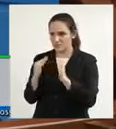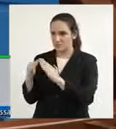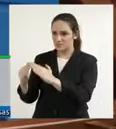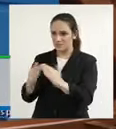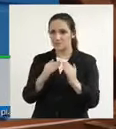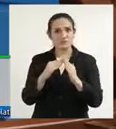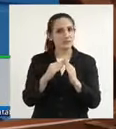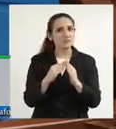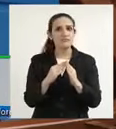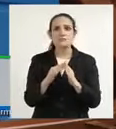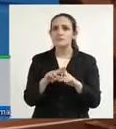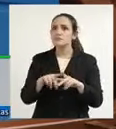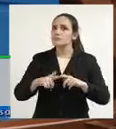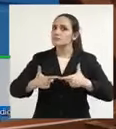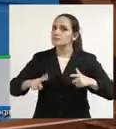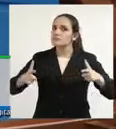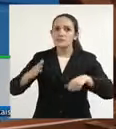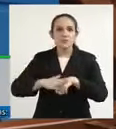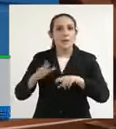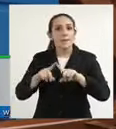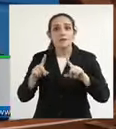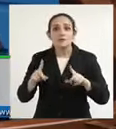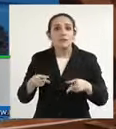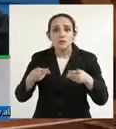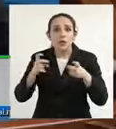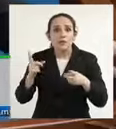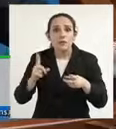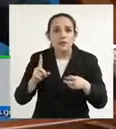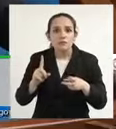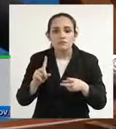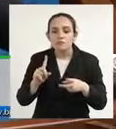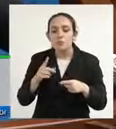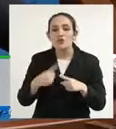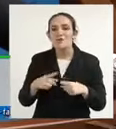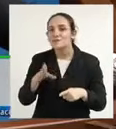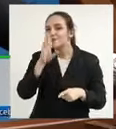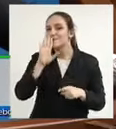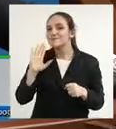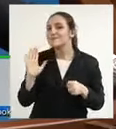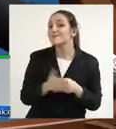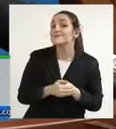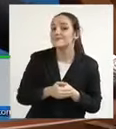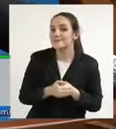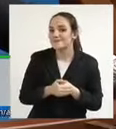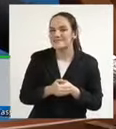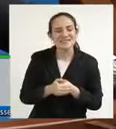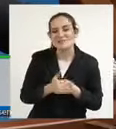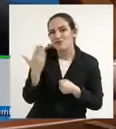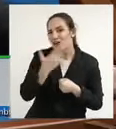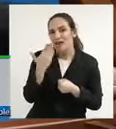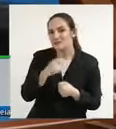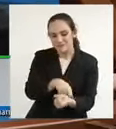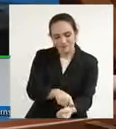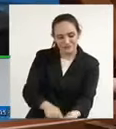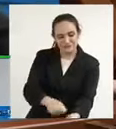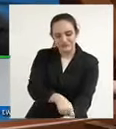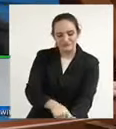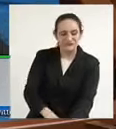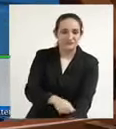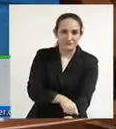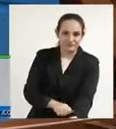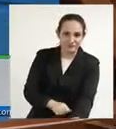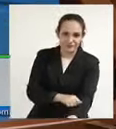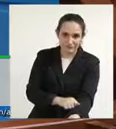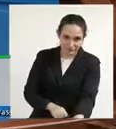de maneira silenciosa e muitas vezes escondida. O que nos preocupa